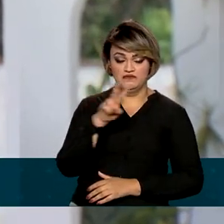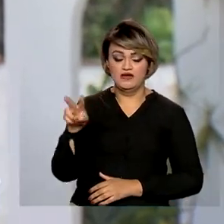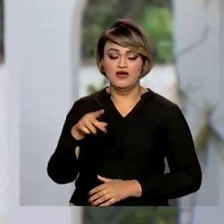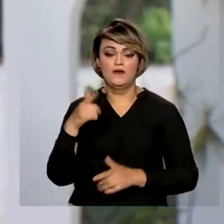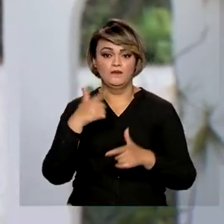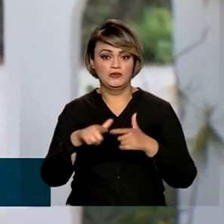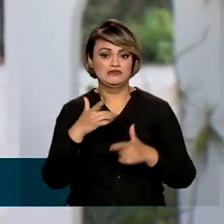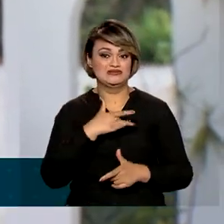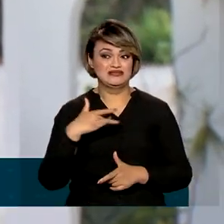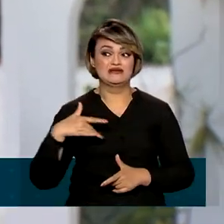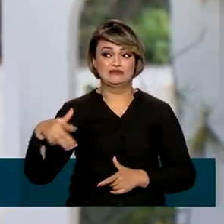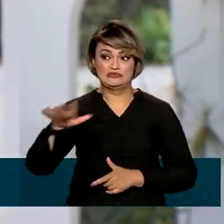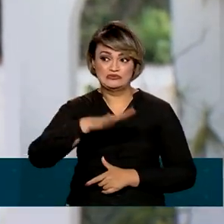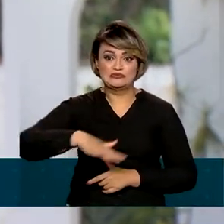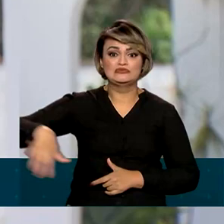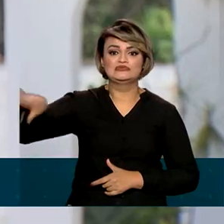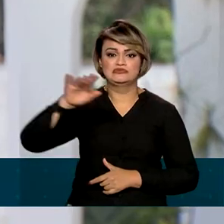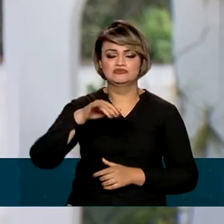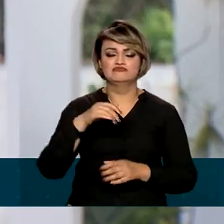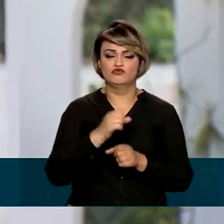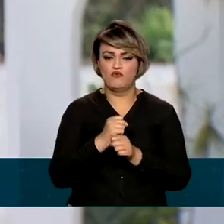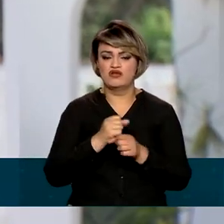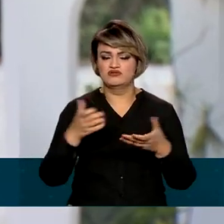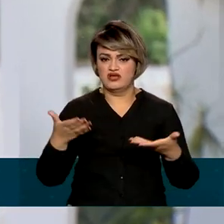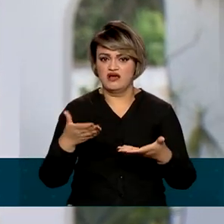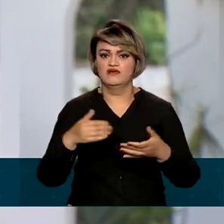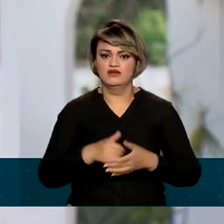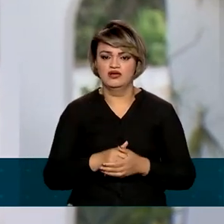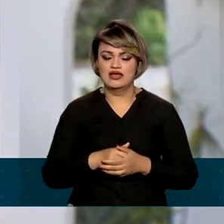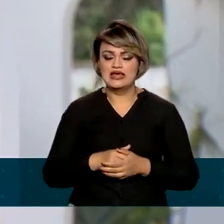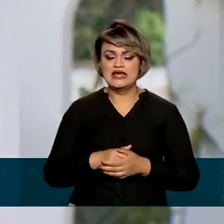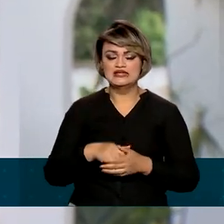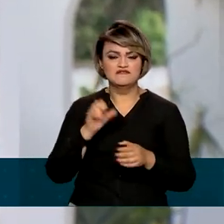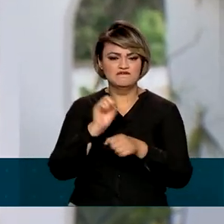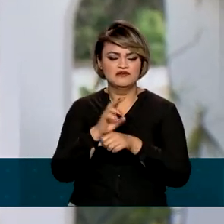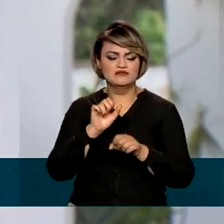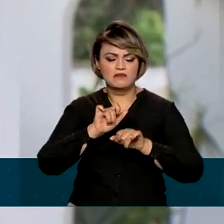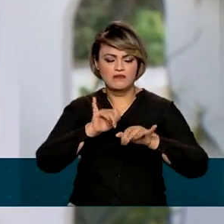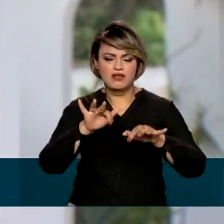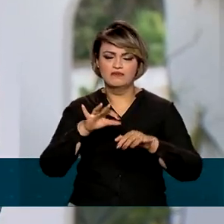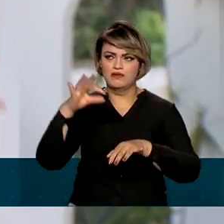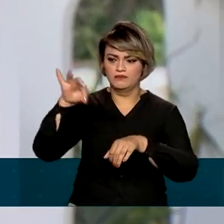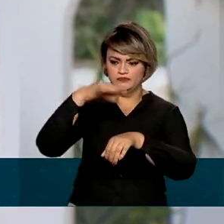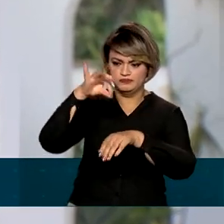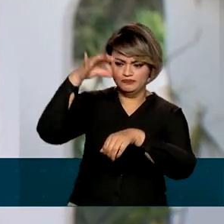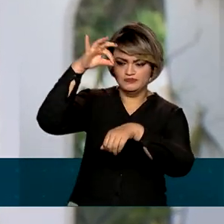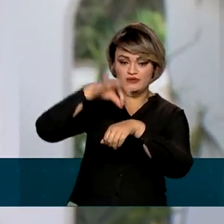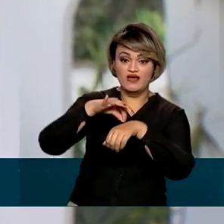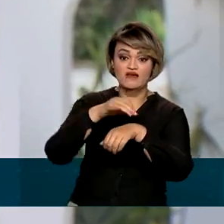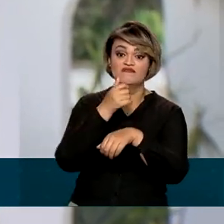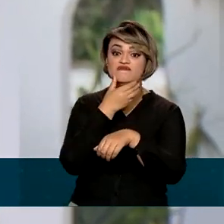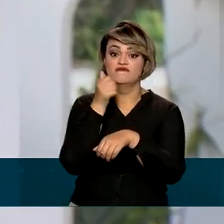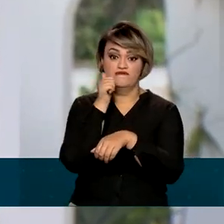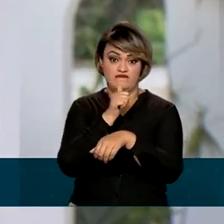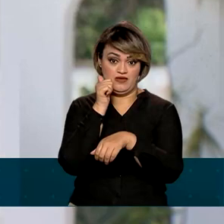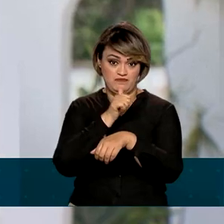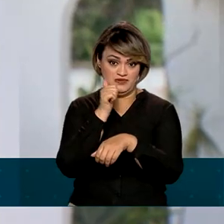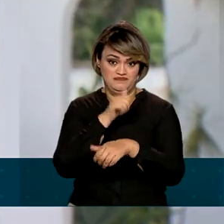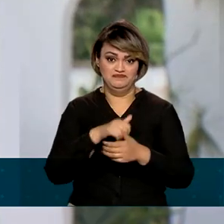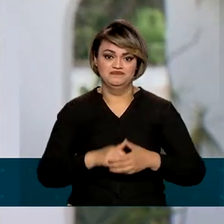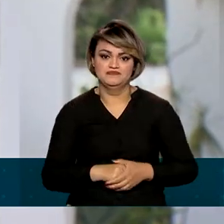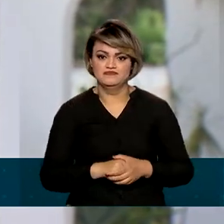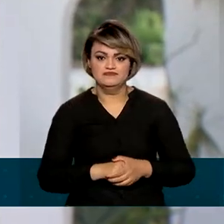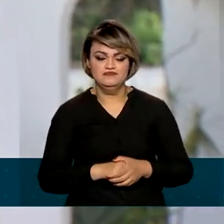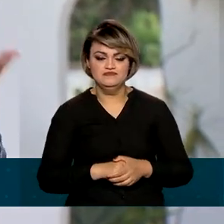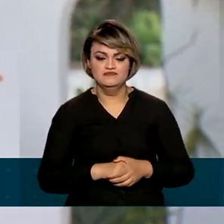problema de saúde pública nos últimos anos. O vírus da dengue é transmitido pela picada da fêmea do mosquito, a Aedes